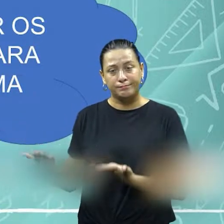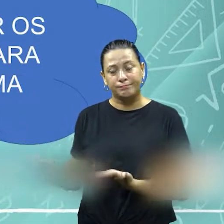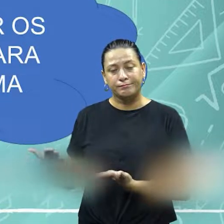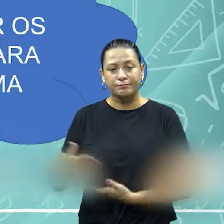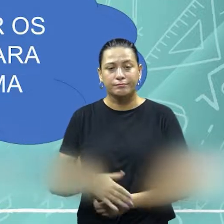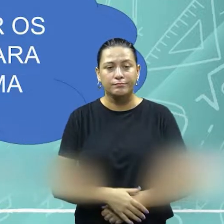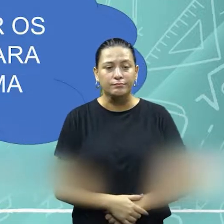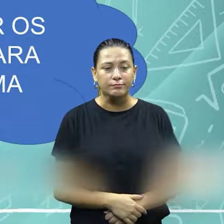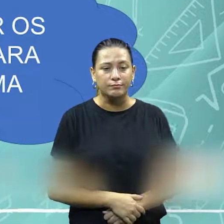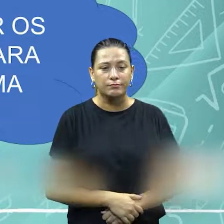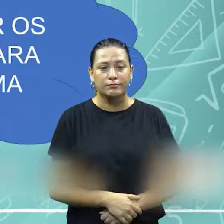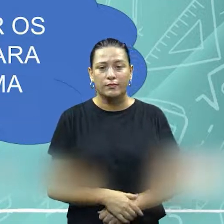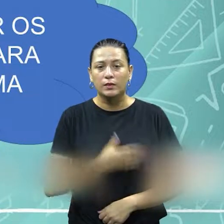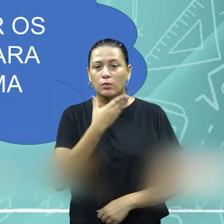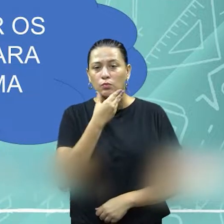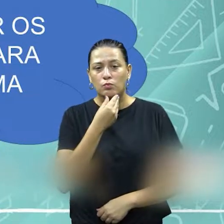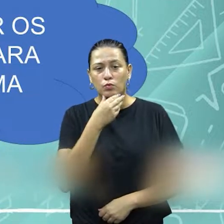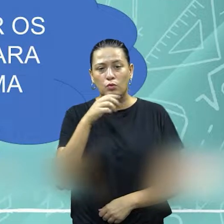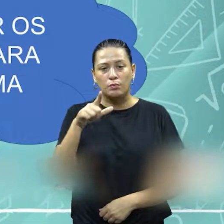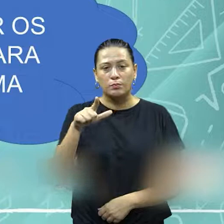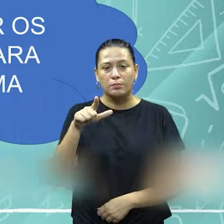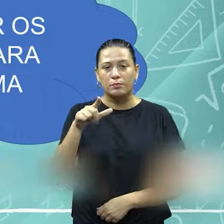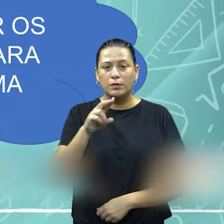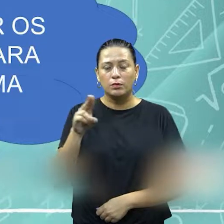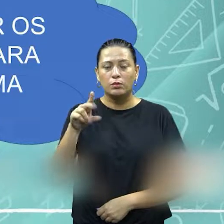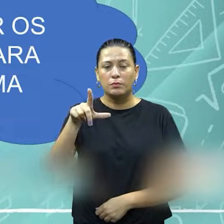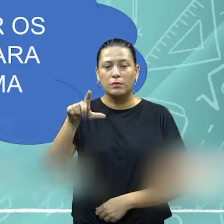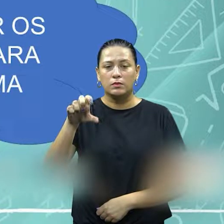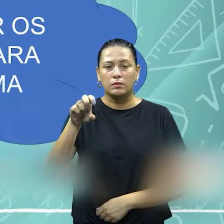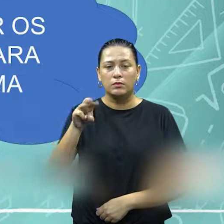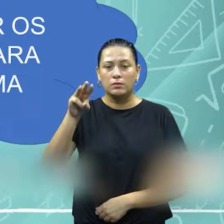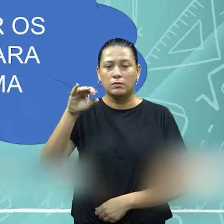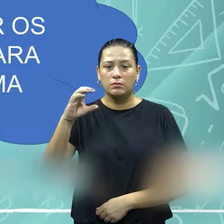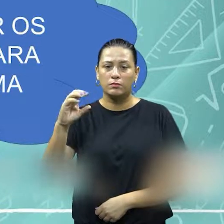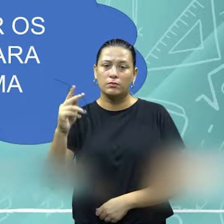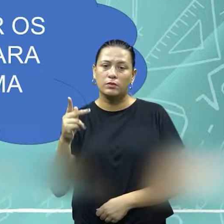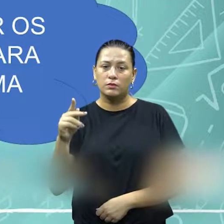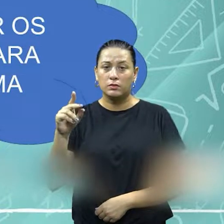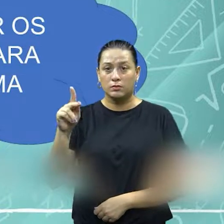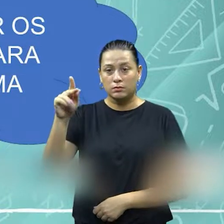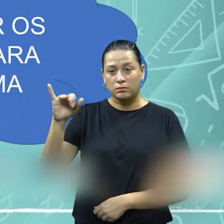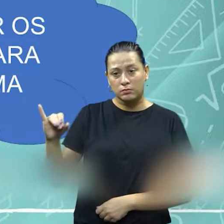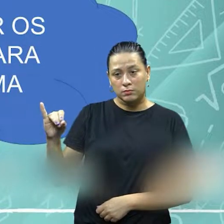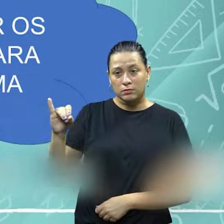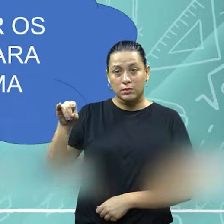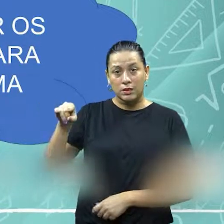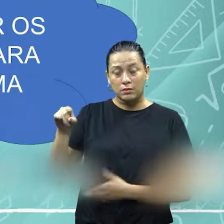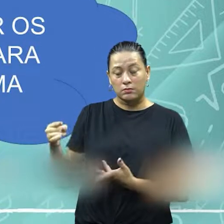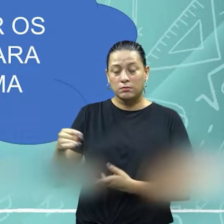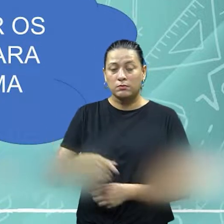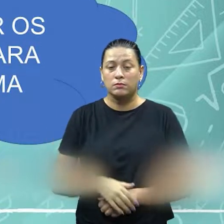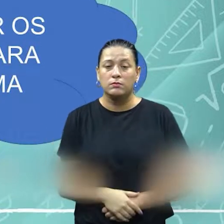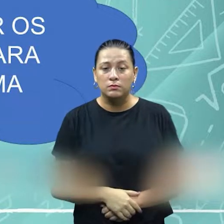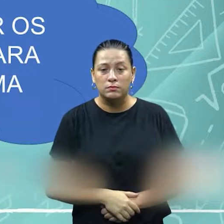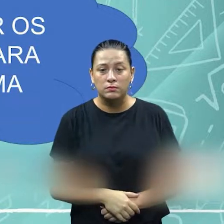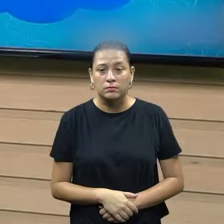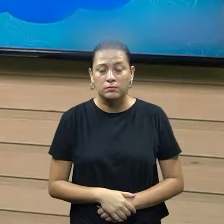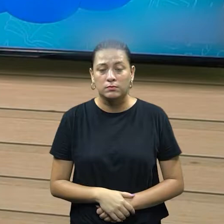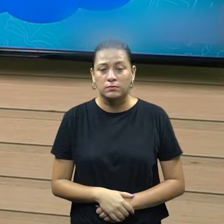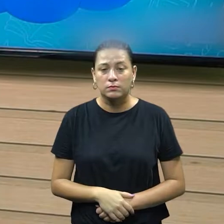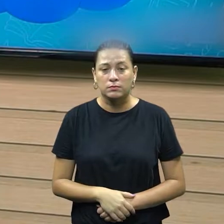vocês, nesse autor, né? O autor Levix, é Rui Johnny Levix, em que ele vai trazer pra gente, né?